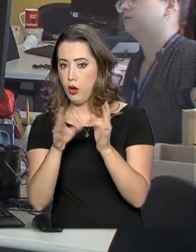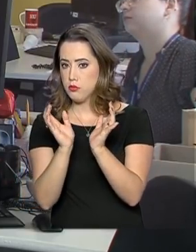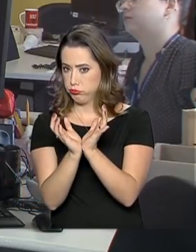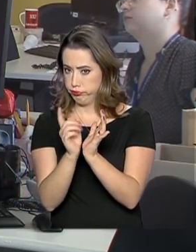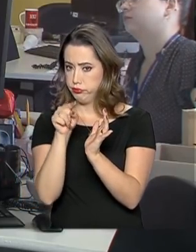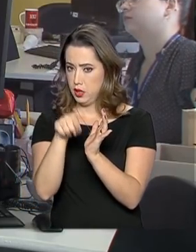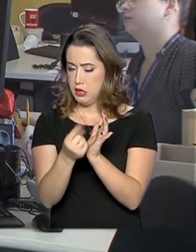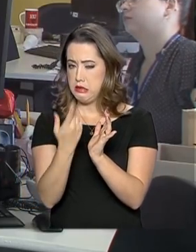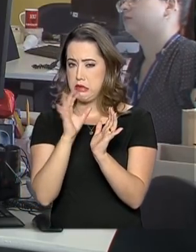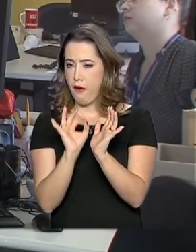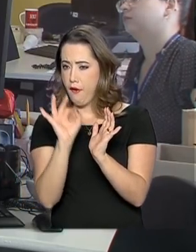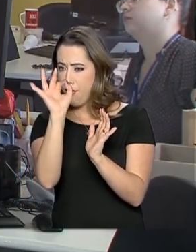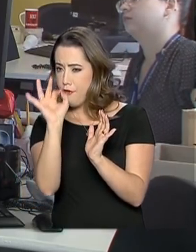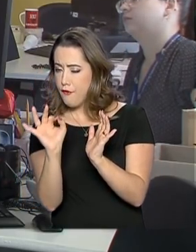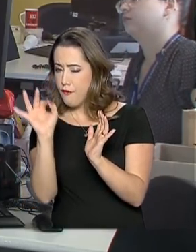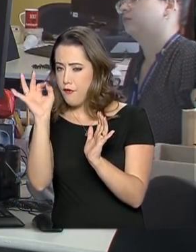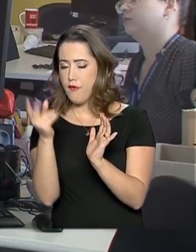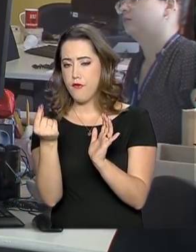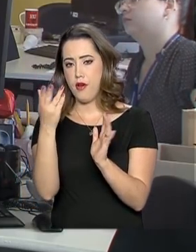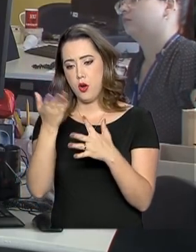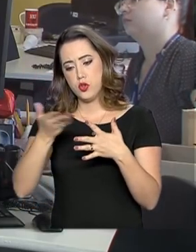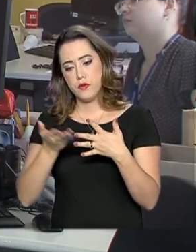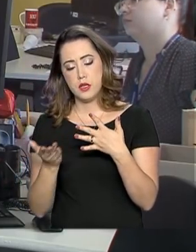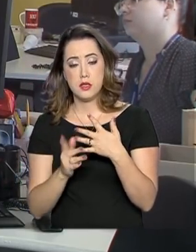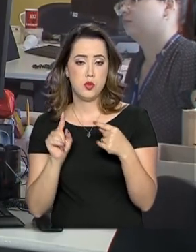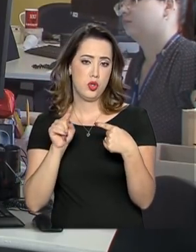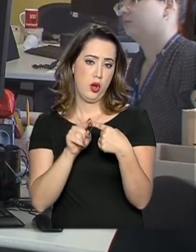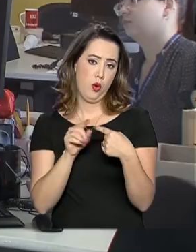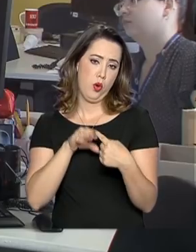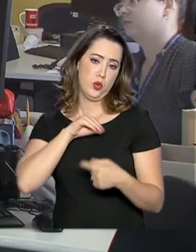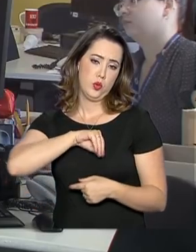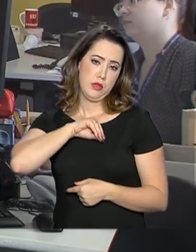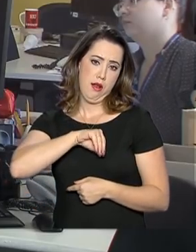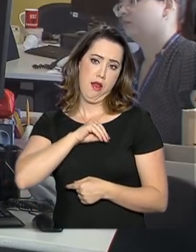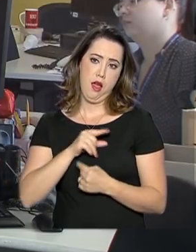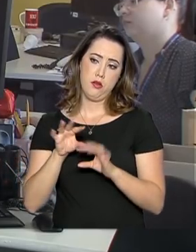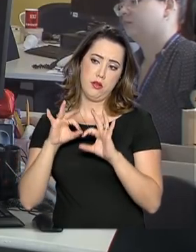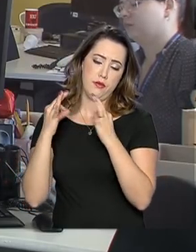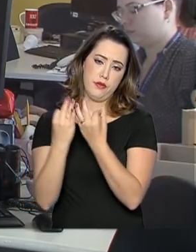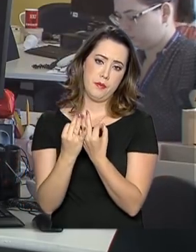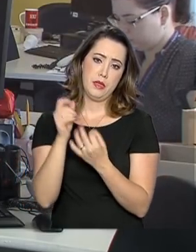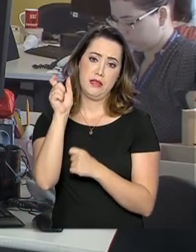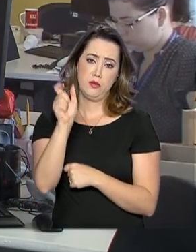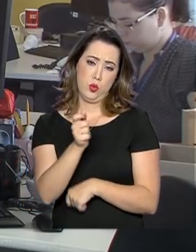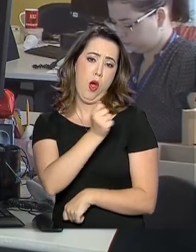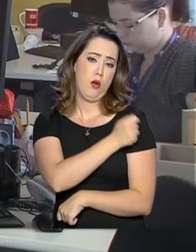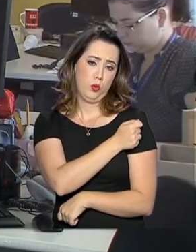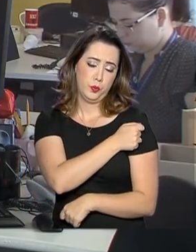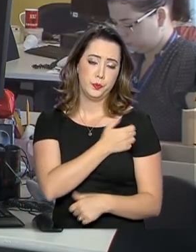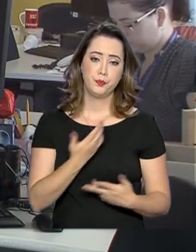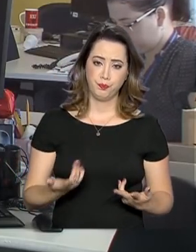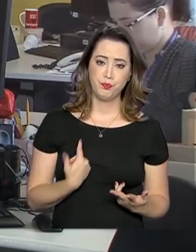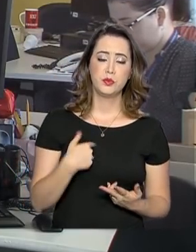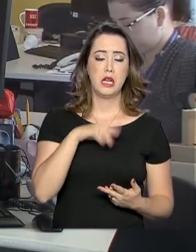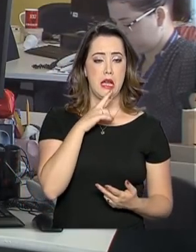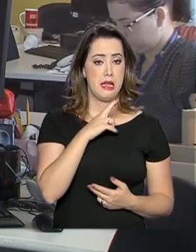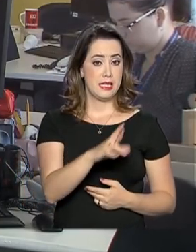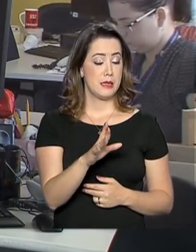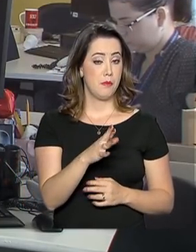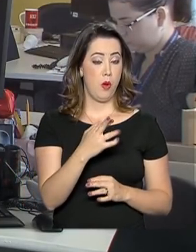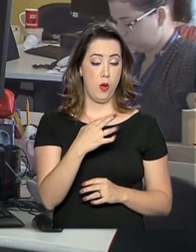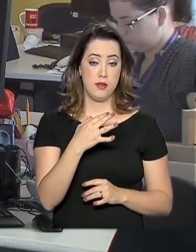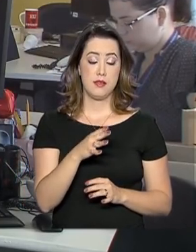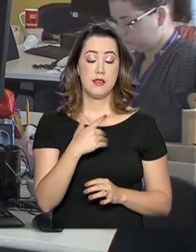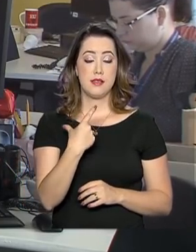conforme a renda familiar do candidato. O resultado da pré-seleção nas duas modalidades será divulgado no dia 9 de